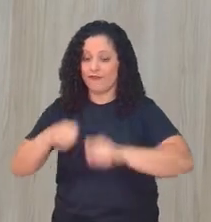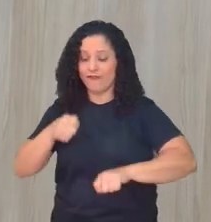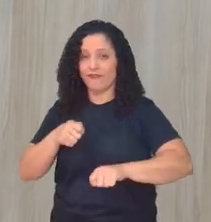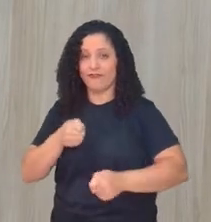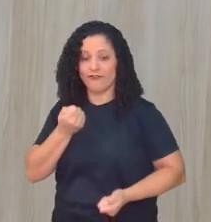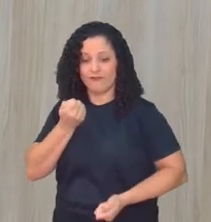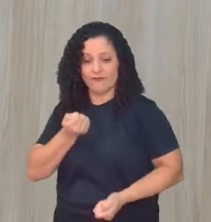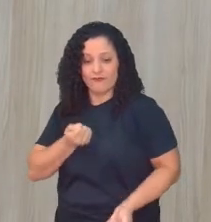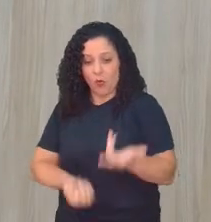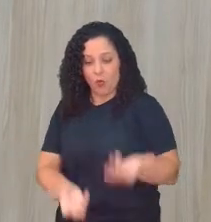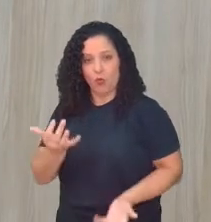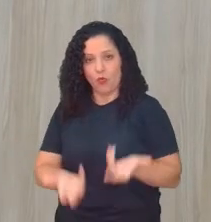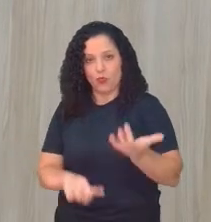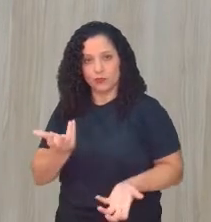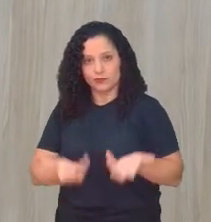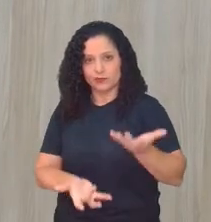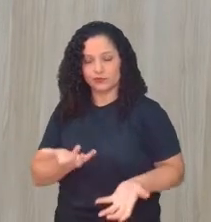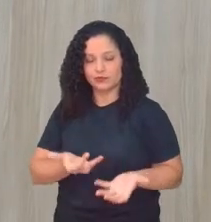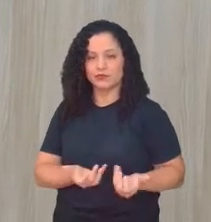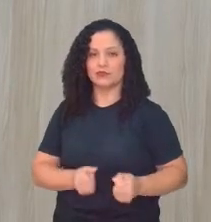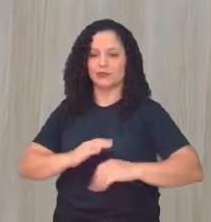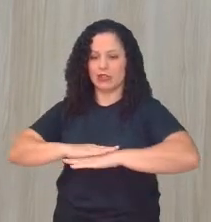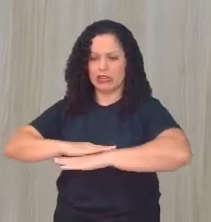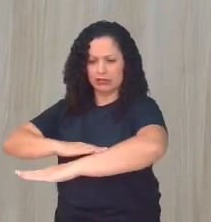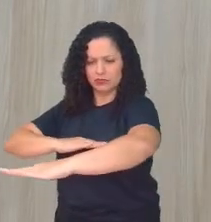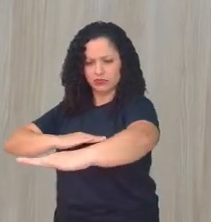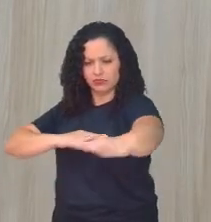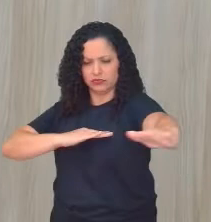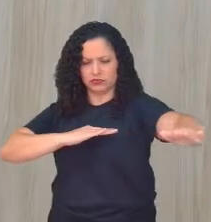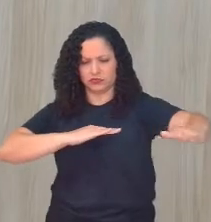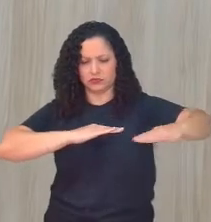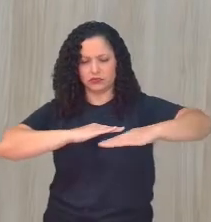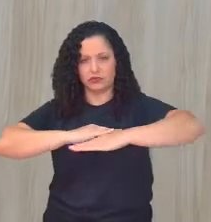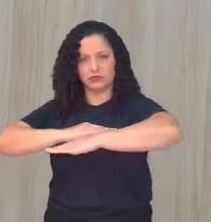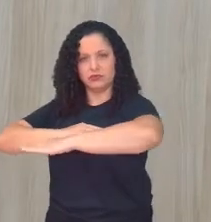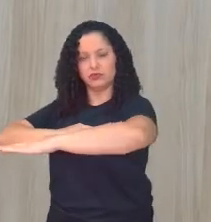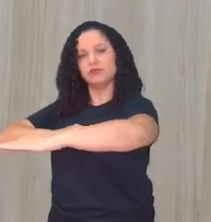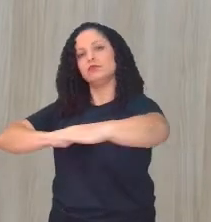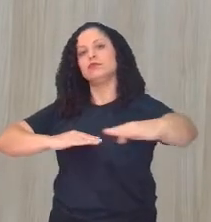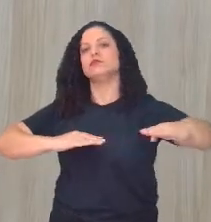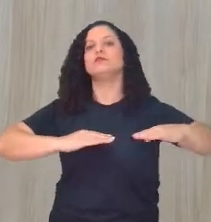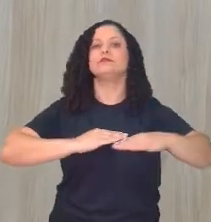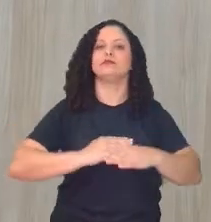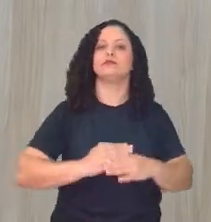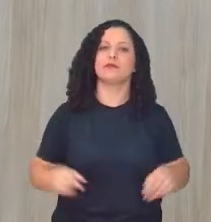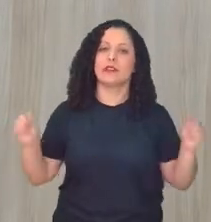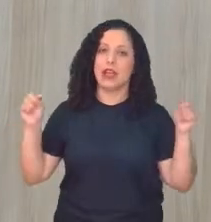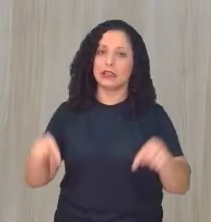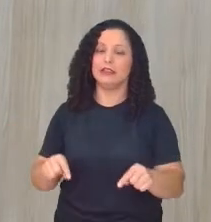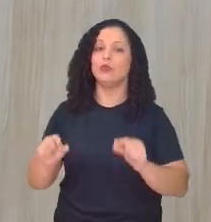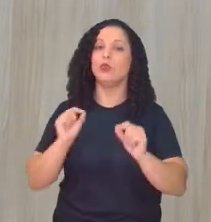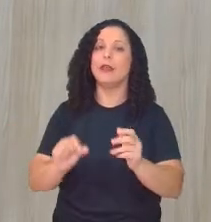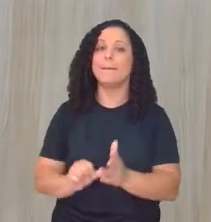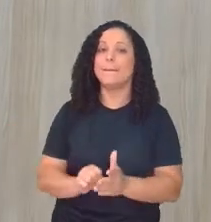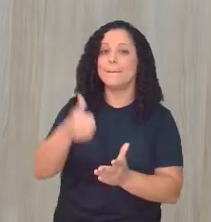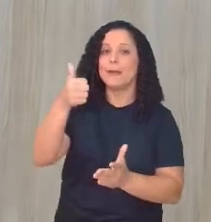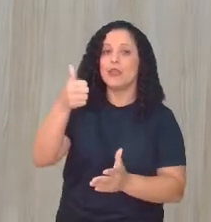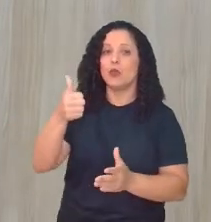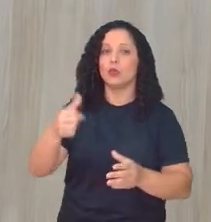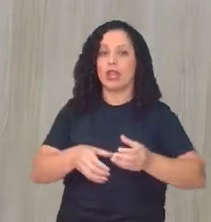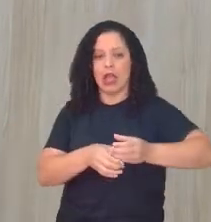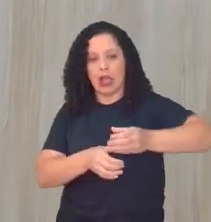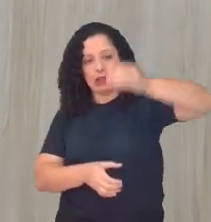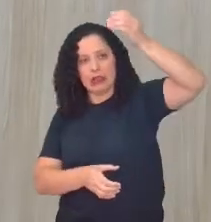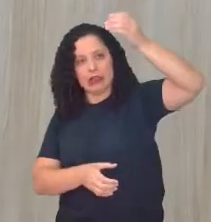Por quê? Porque além, o primeiro ponto é você queimar ali a folha, né? Porque a folha da